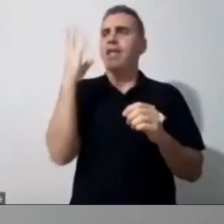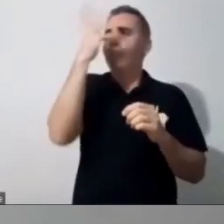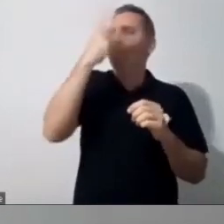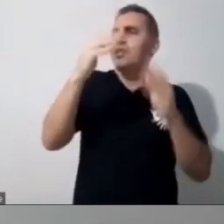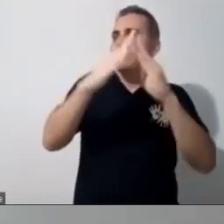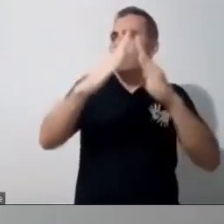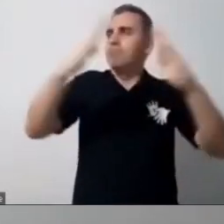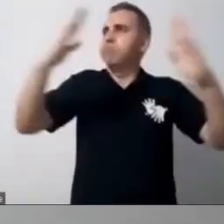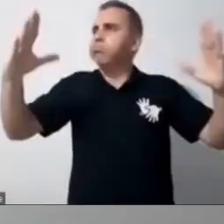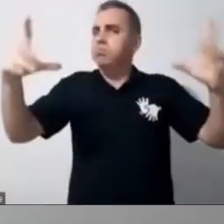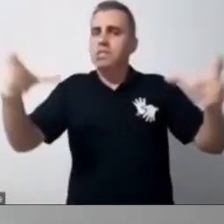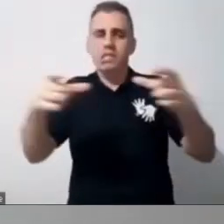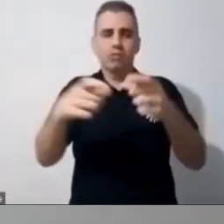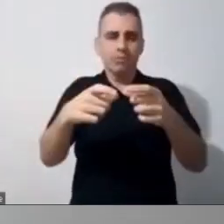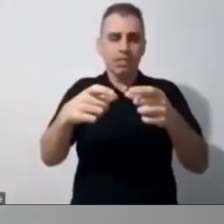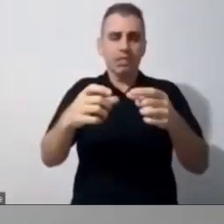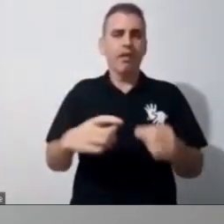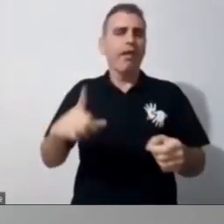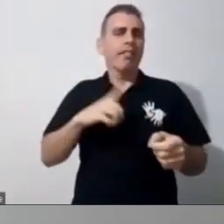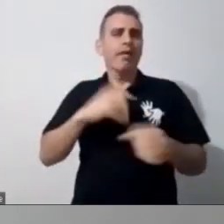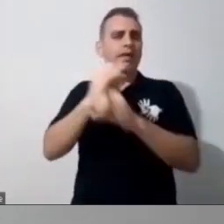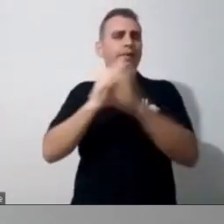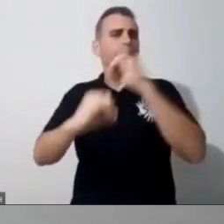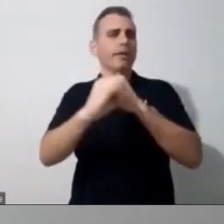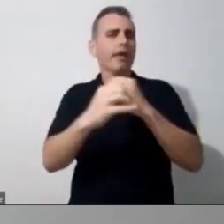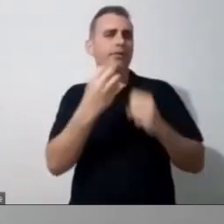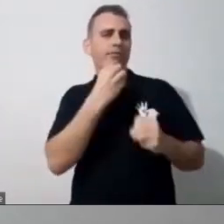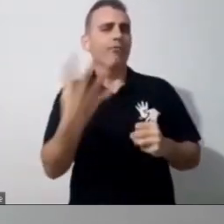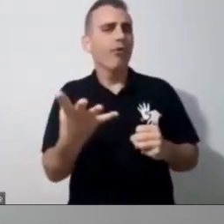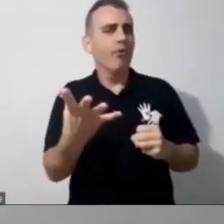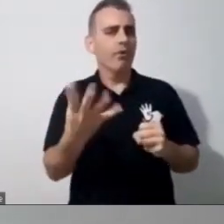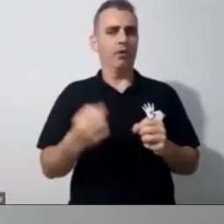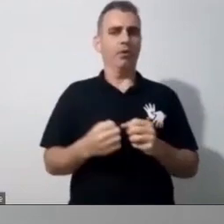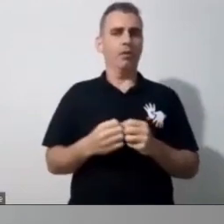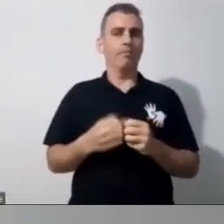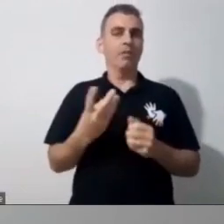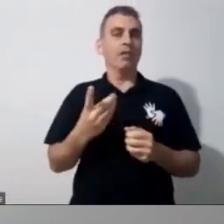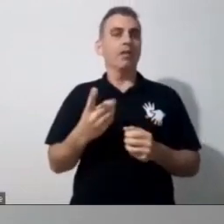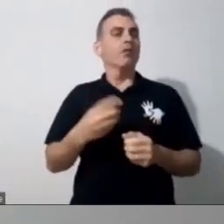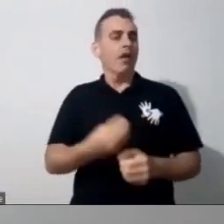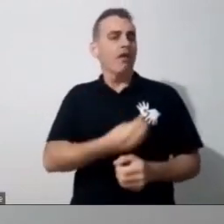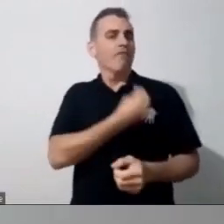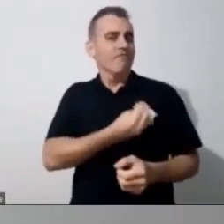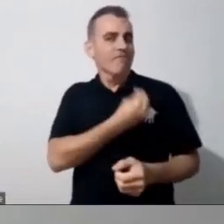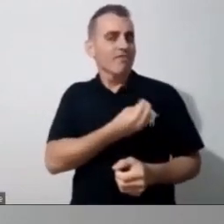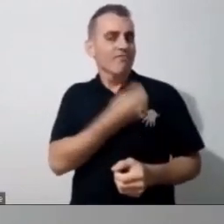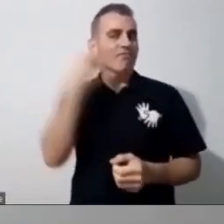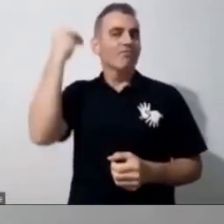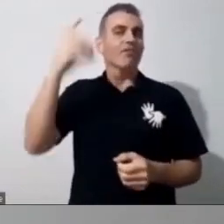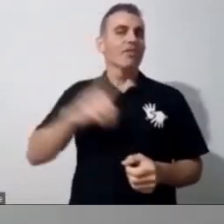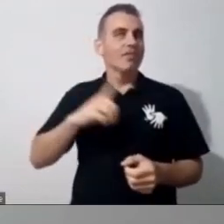forma vivenciada. Porque a gente sabe que tudo aquilo que é vivido, que é experienciado,